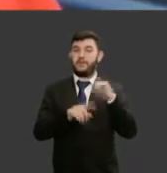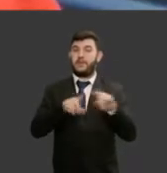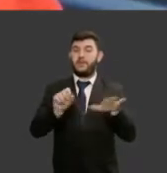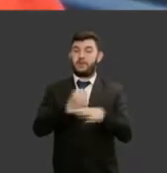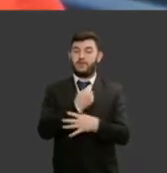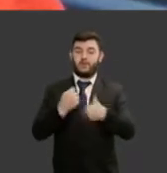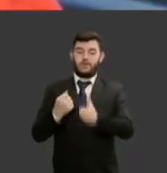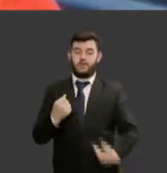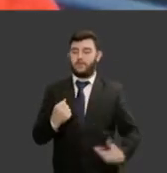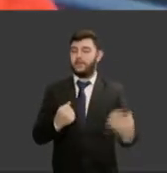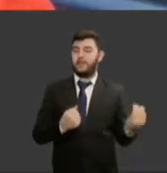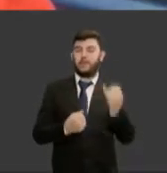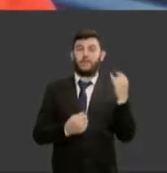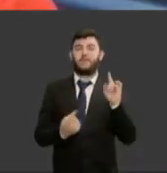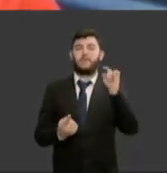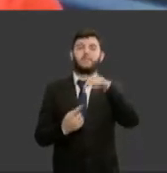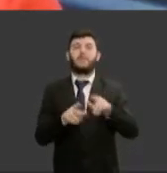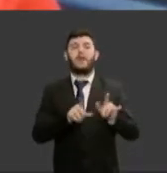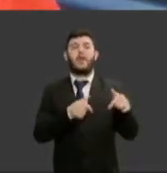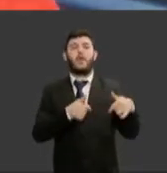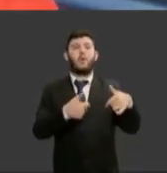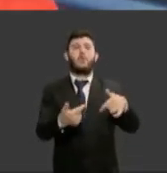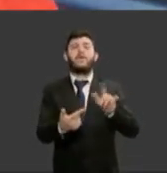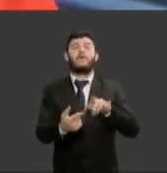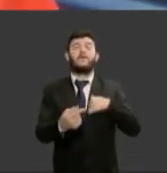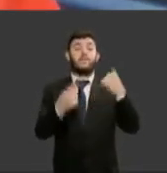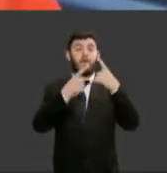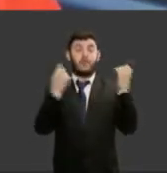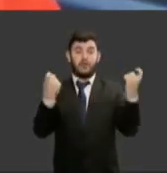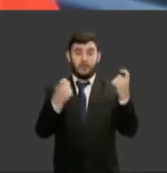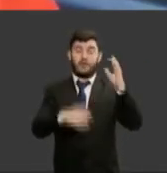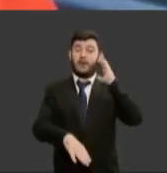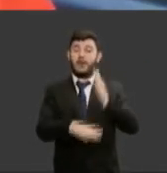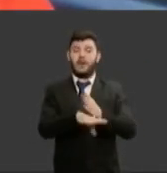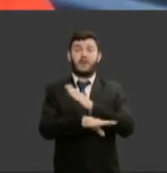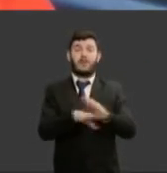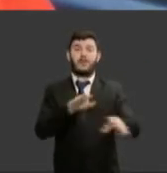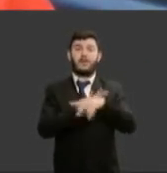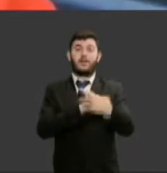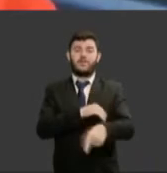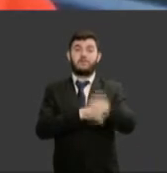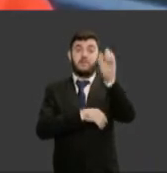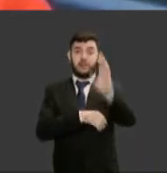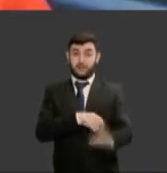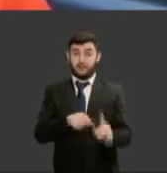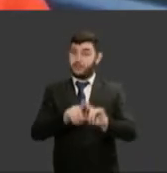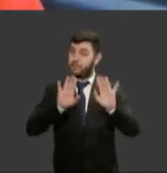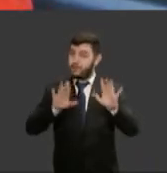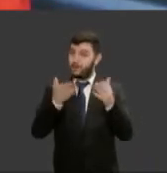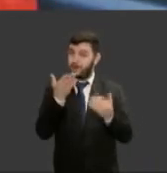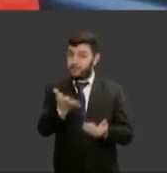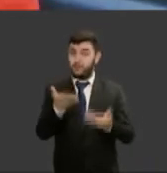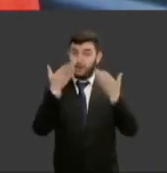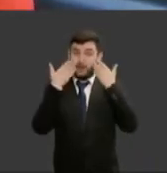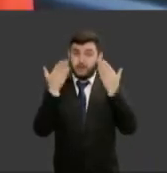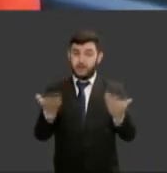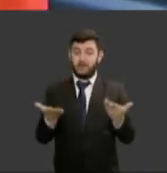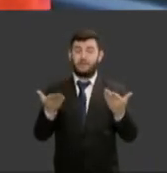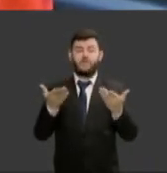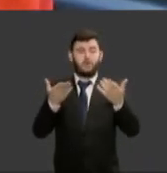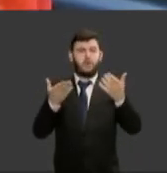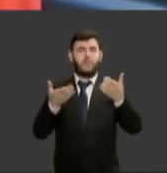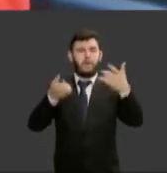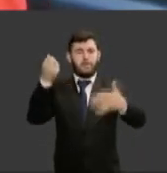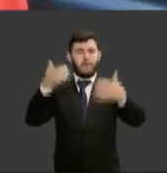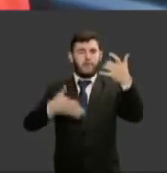os desdobramentos do combate à violência no nosso país aconteçam então seus números nos revelam grandes preocupações bom mas o